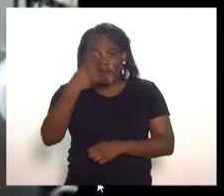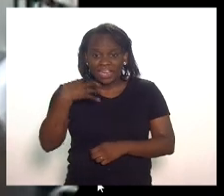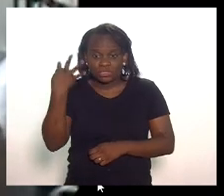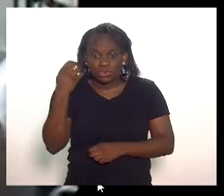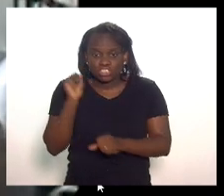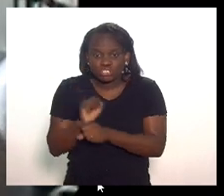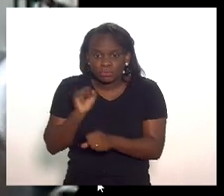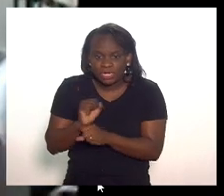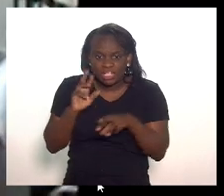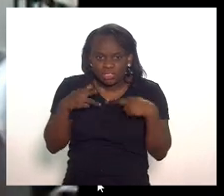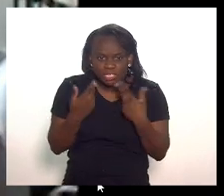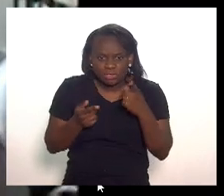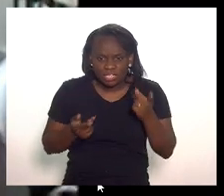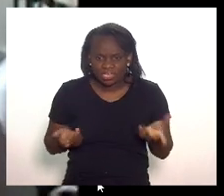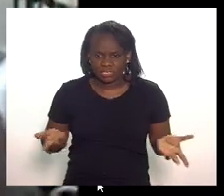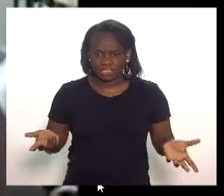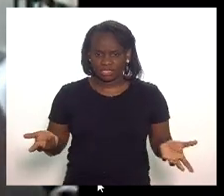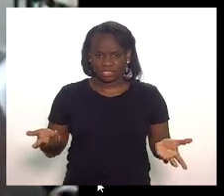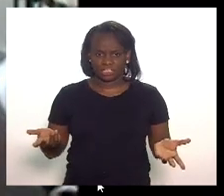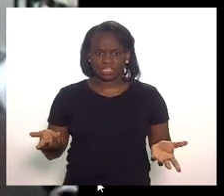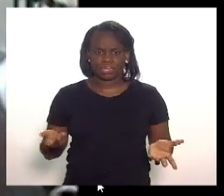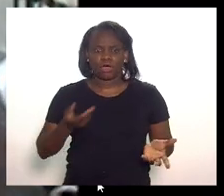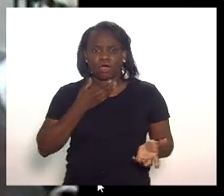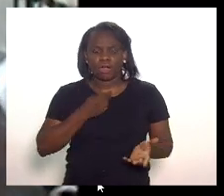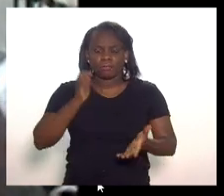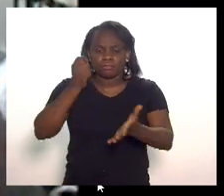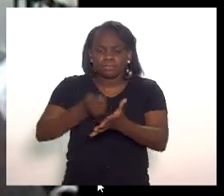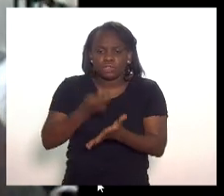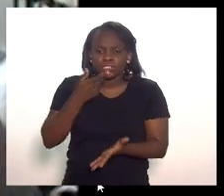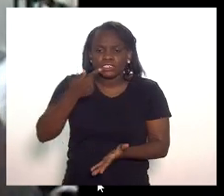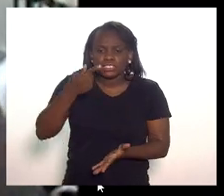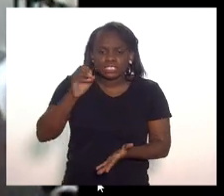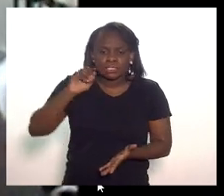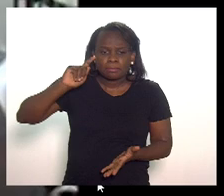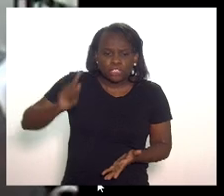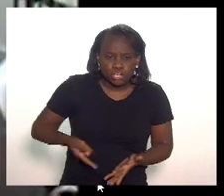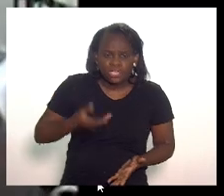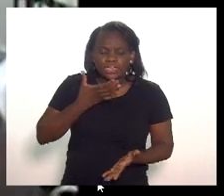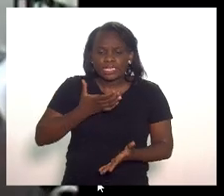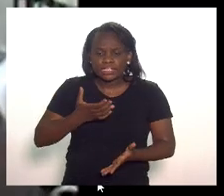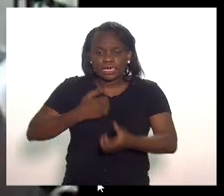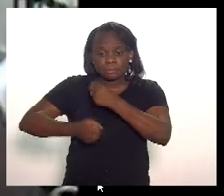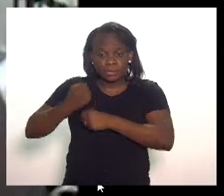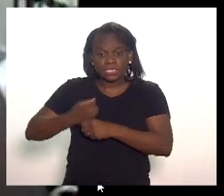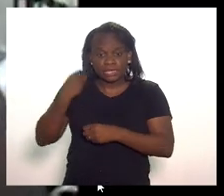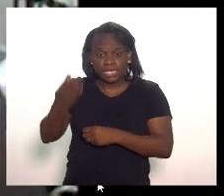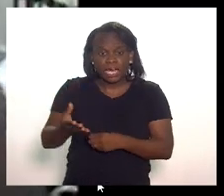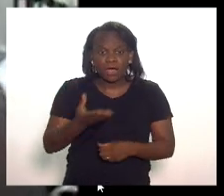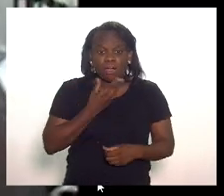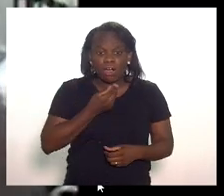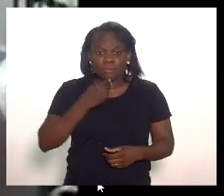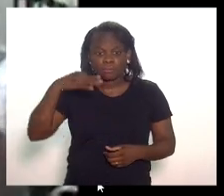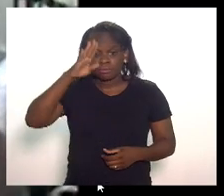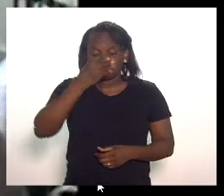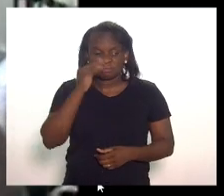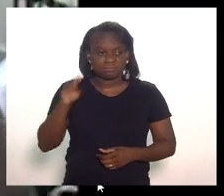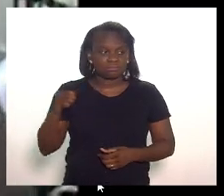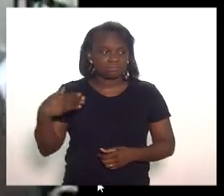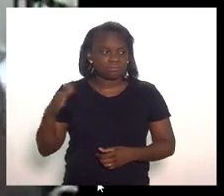esperando para uma reunião com ele o cara ofereceu 70 milhões de doses a partir de dezembro do ano passado o Bolsonaro desprezou